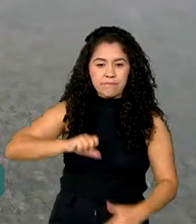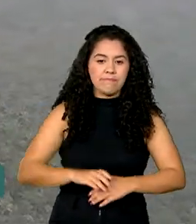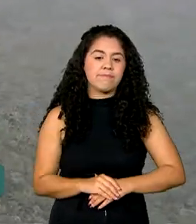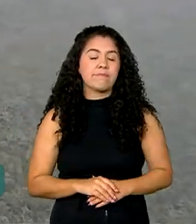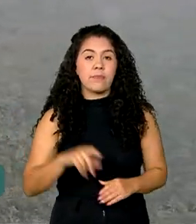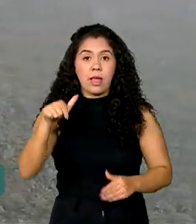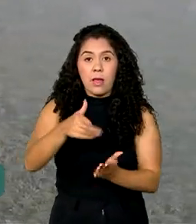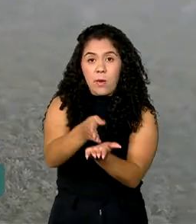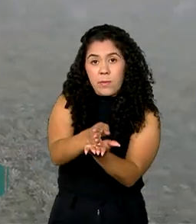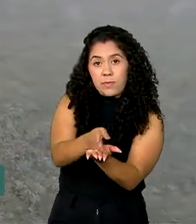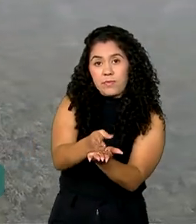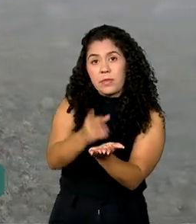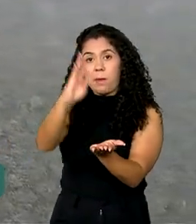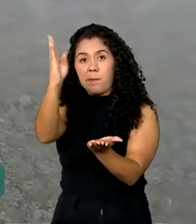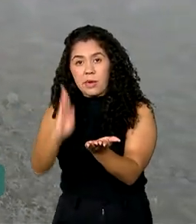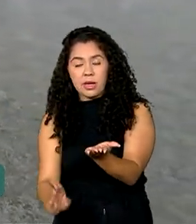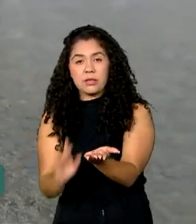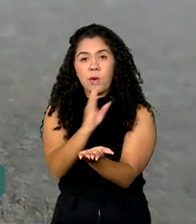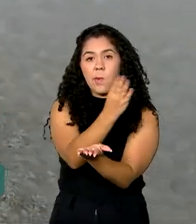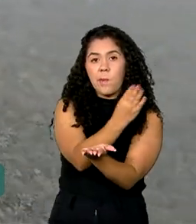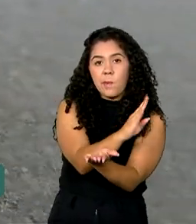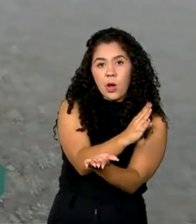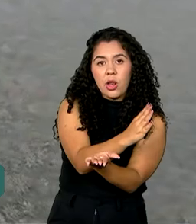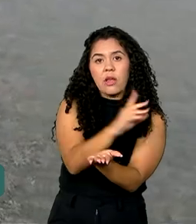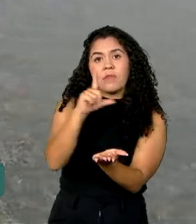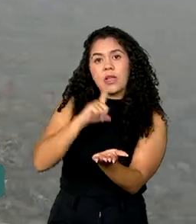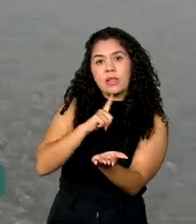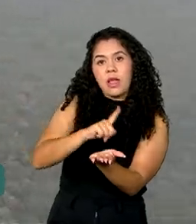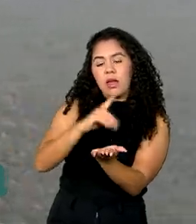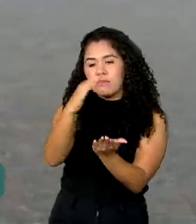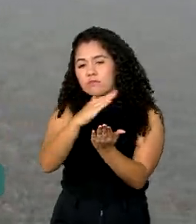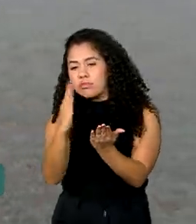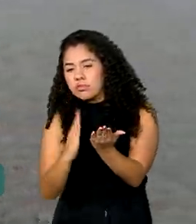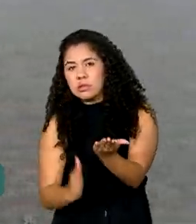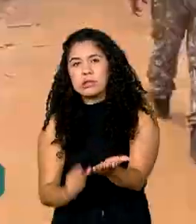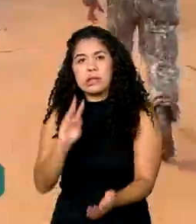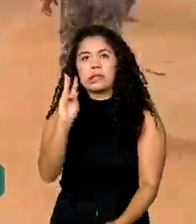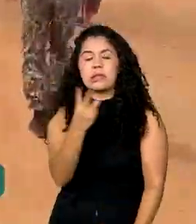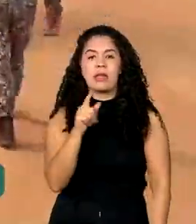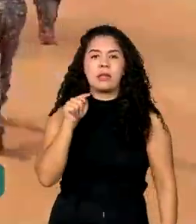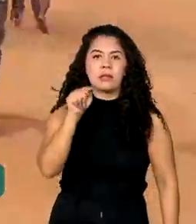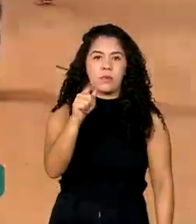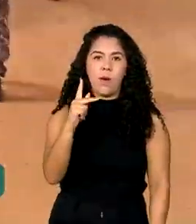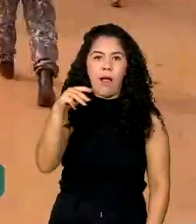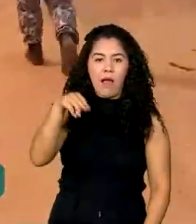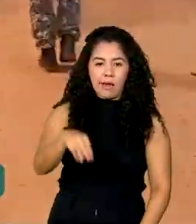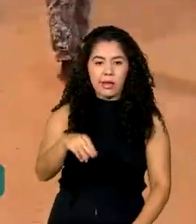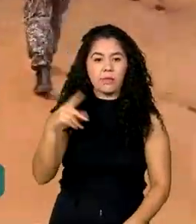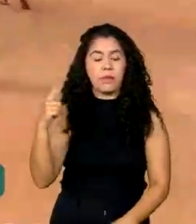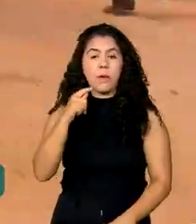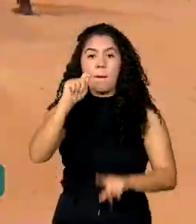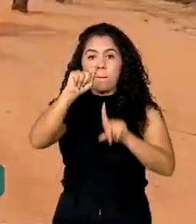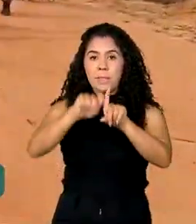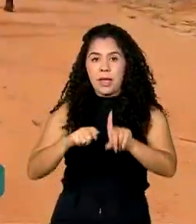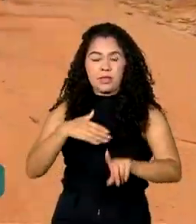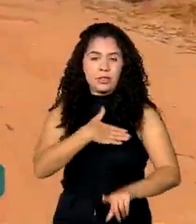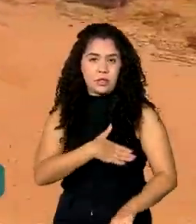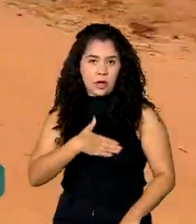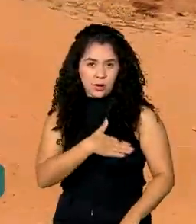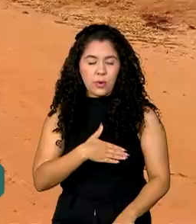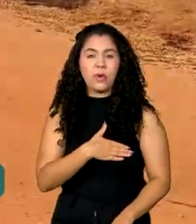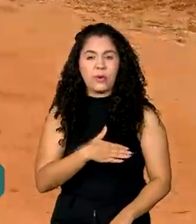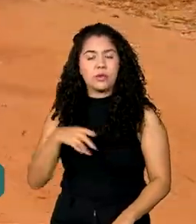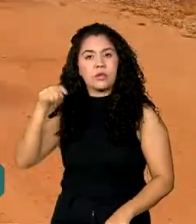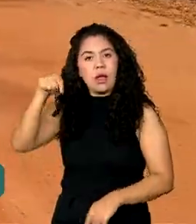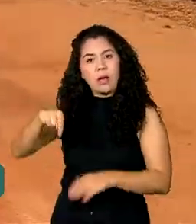e Bolívia dividem uma faixa de fronteira de mais de 3 mil quilômetros. Em agosto, o governo boliviano solicitou ao Brasil